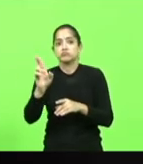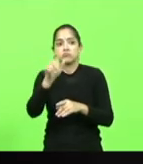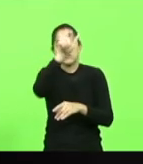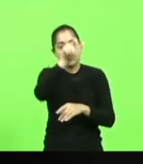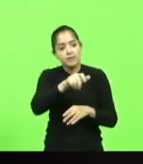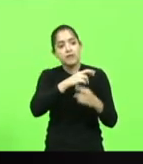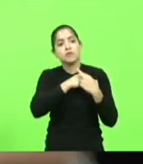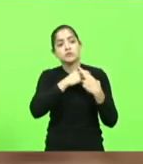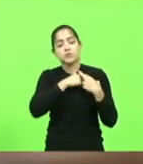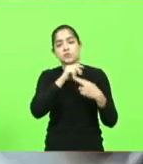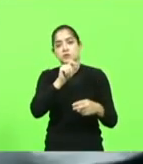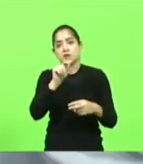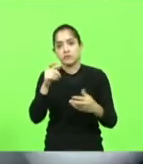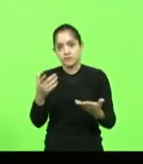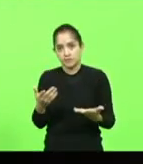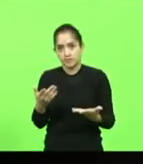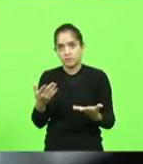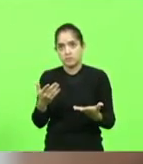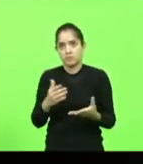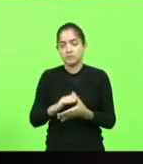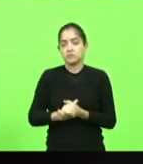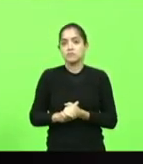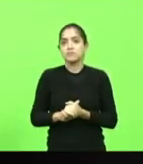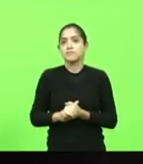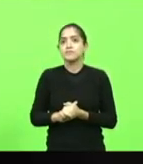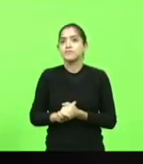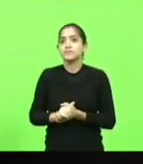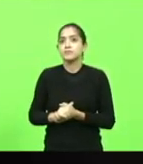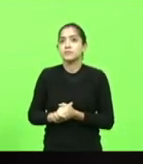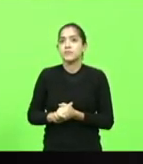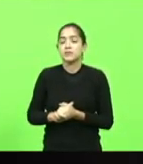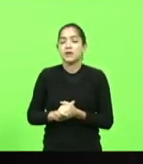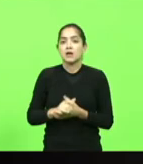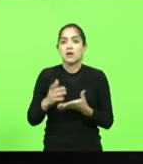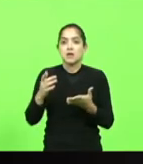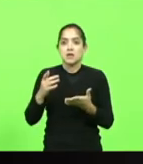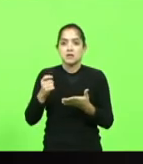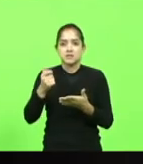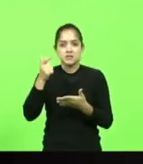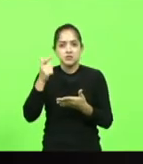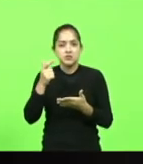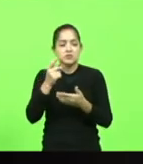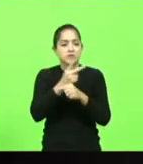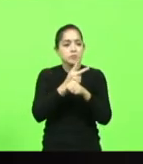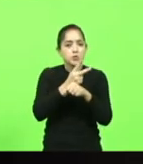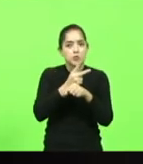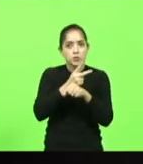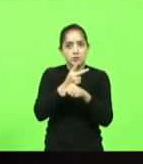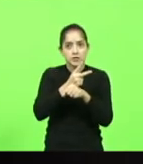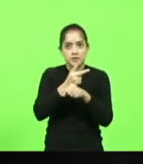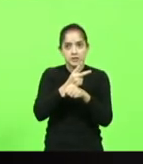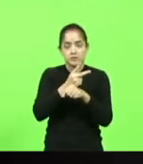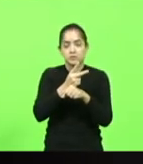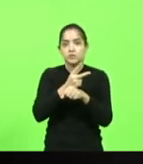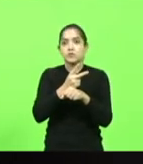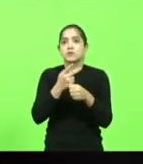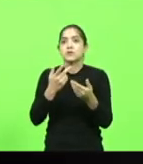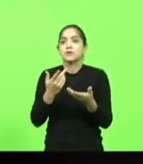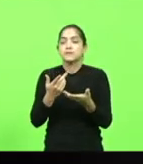é só uma eu estava até esses dias procurando aquele aquele